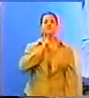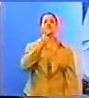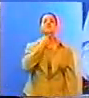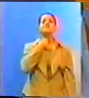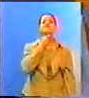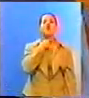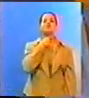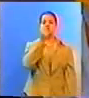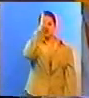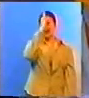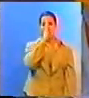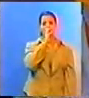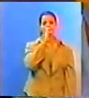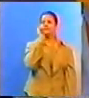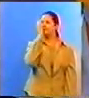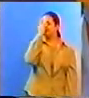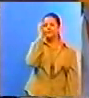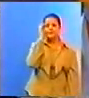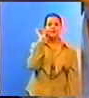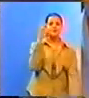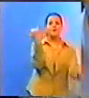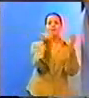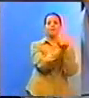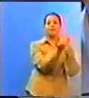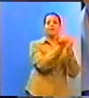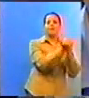e você usa para quê? para falar mal dos outros